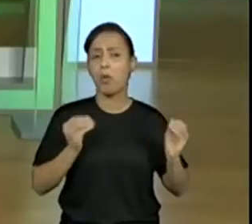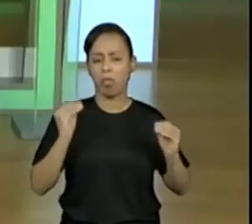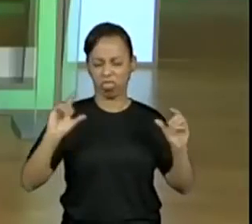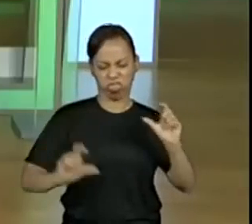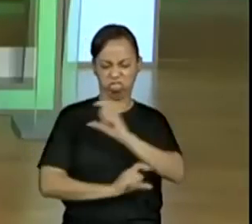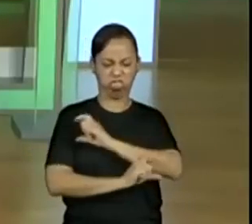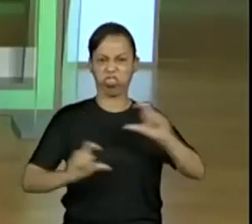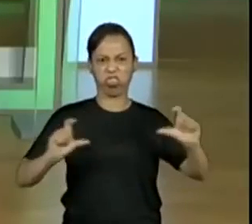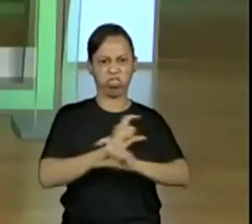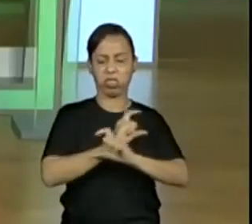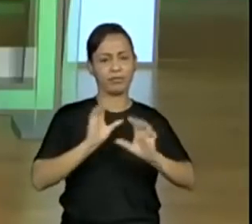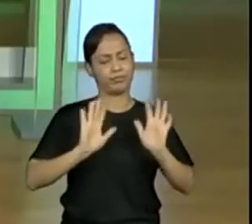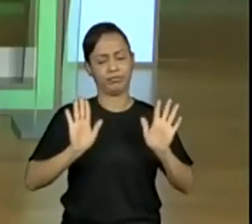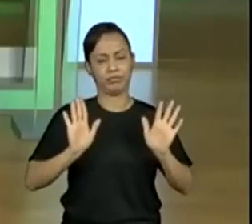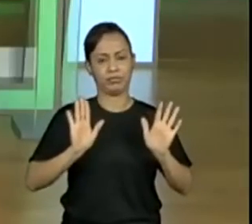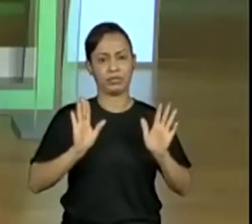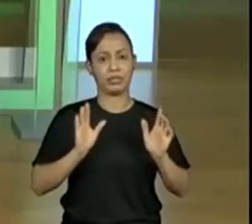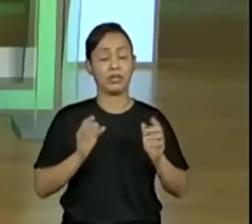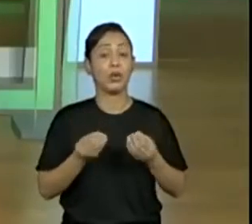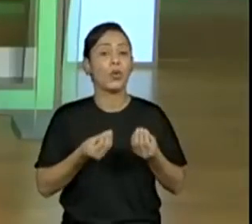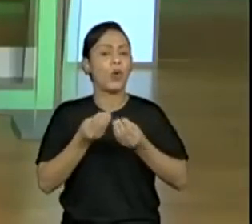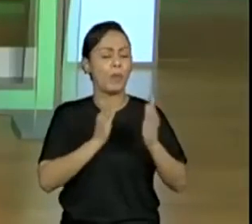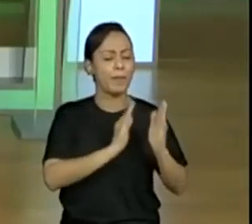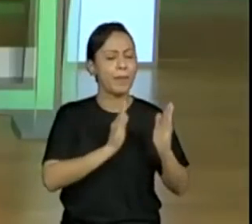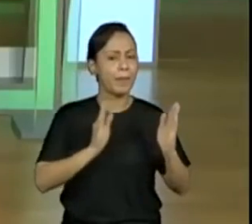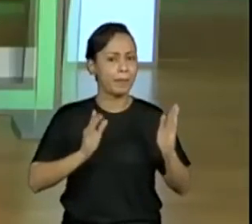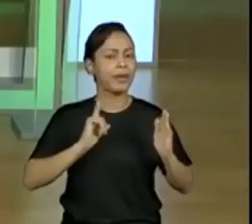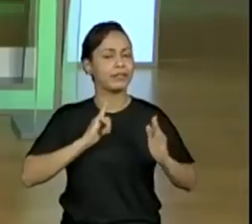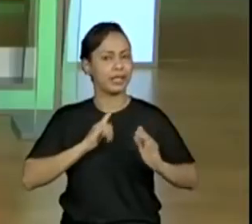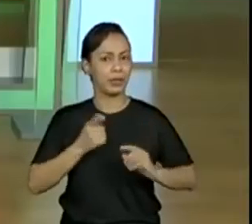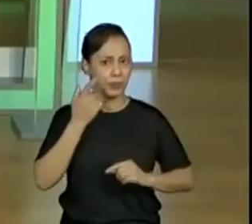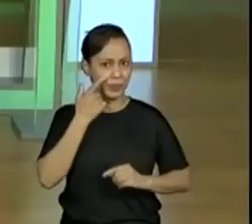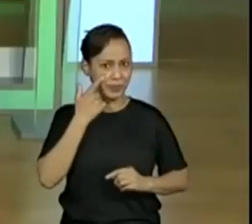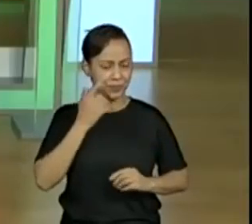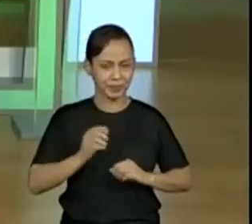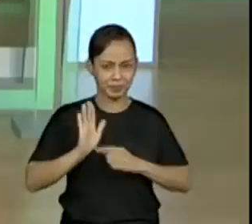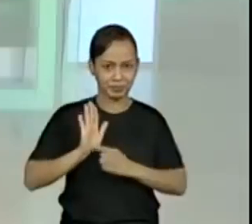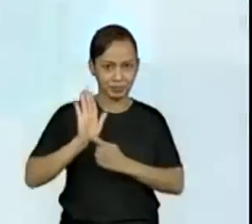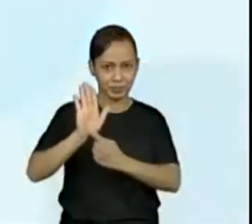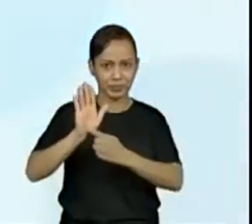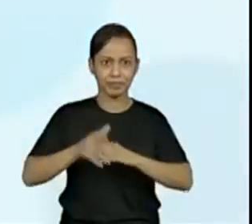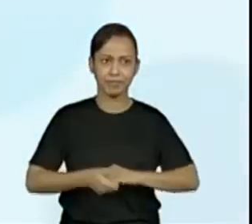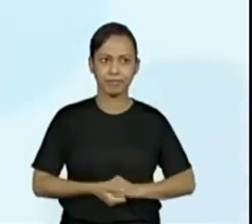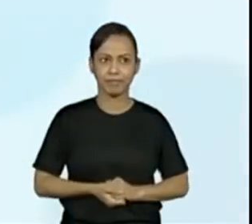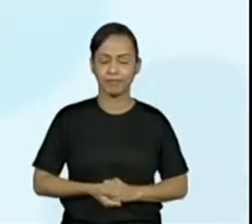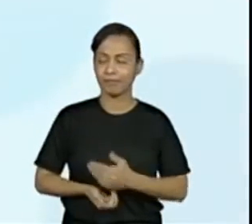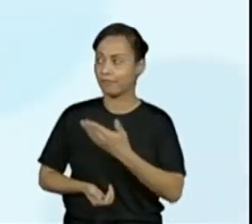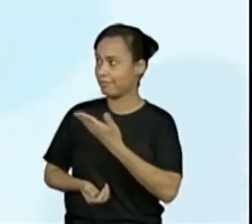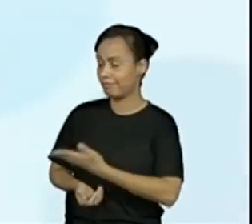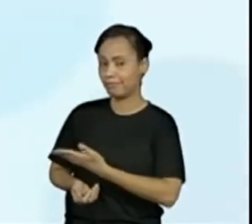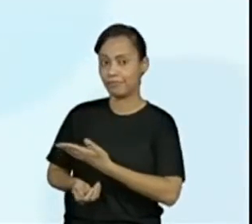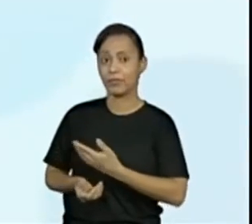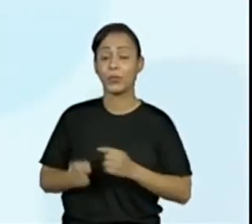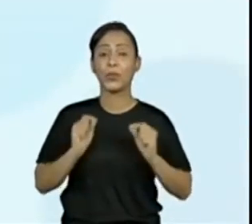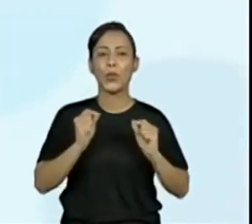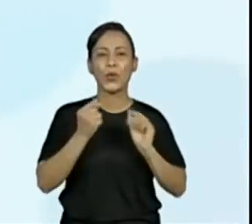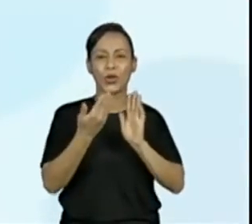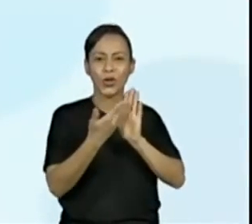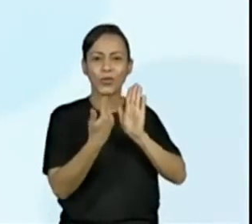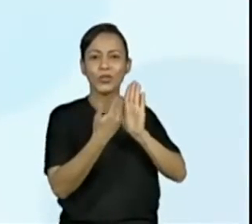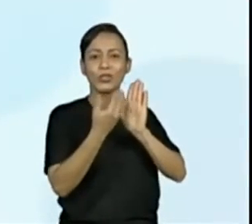perceber como é que vai ser cada aula. Então, vamos lá. Ou isso vai ser, o nosso amiguinho aqui está falando do